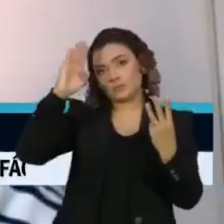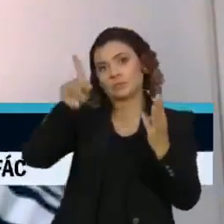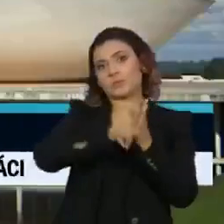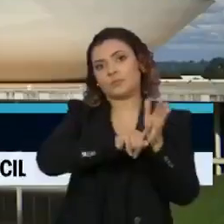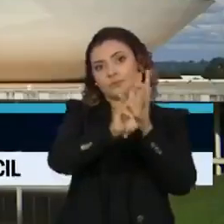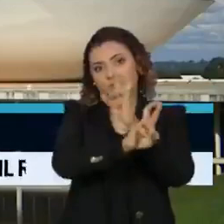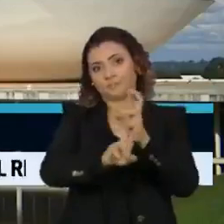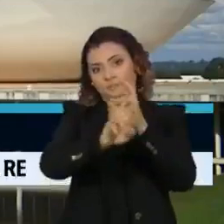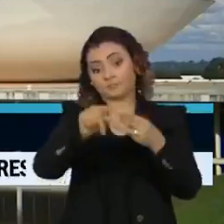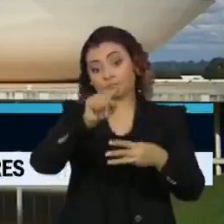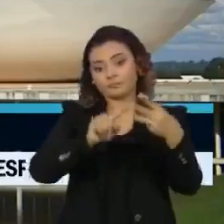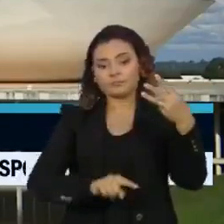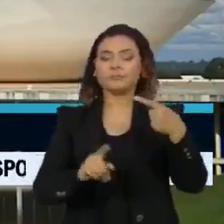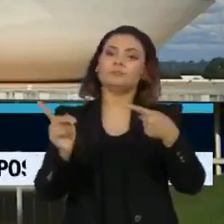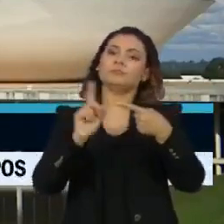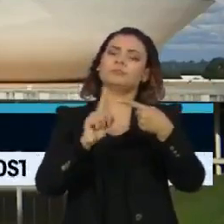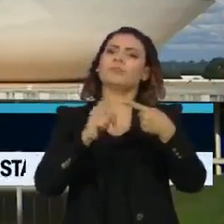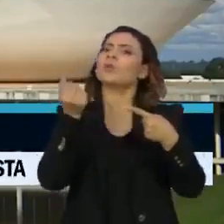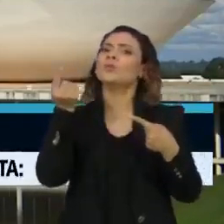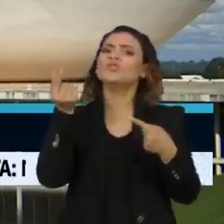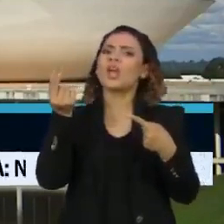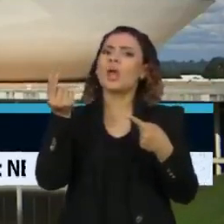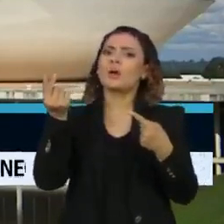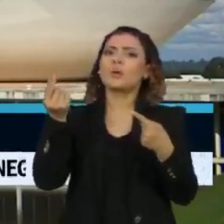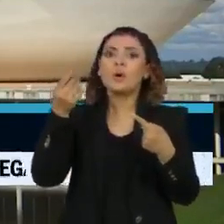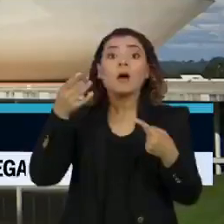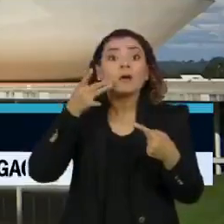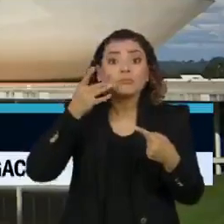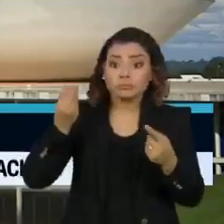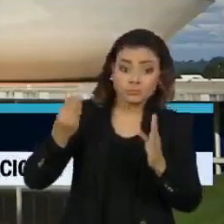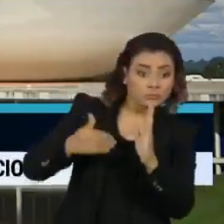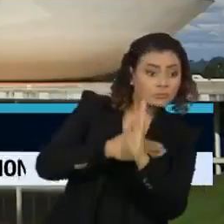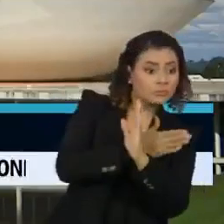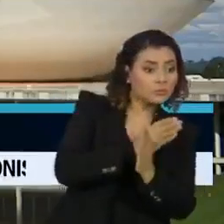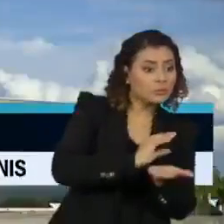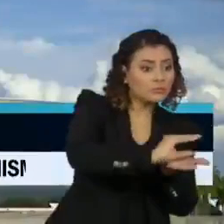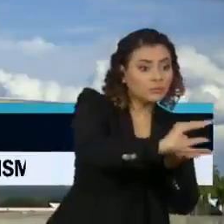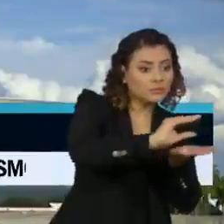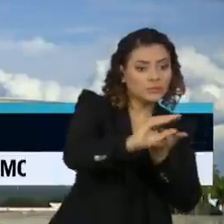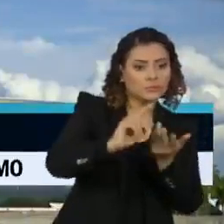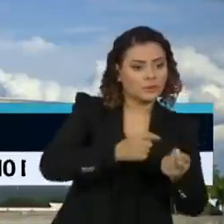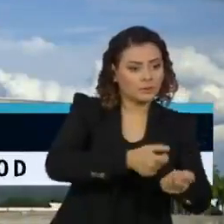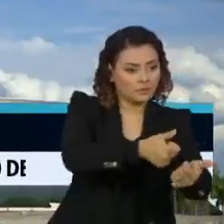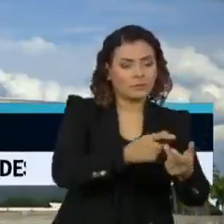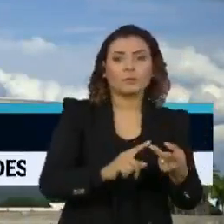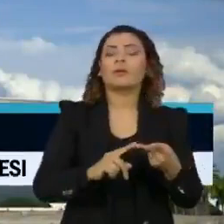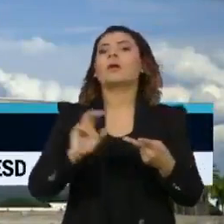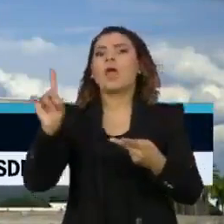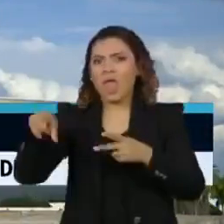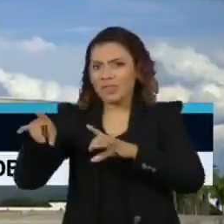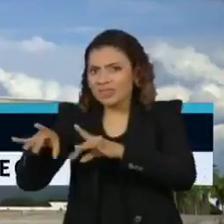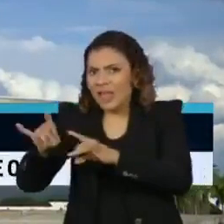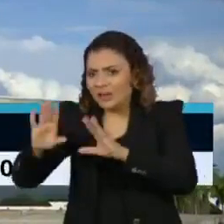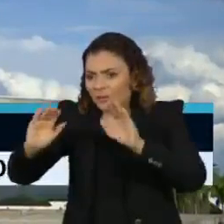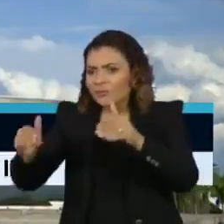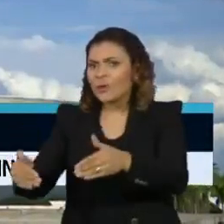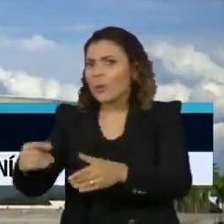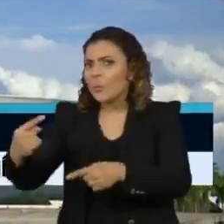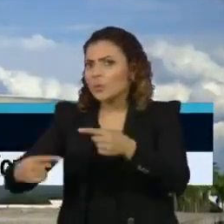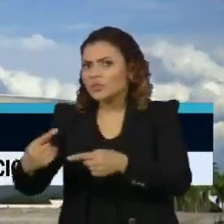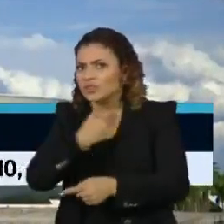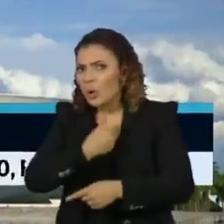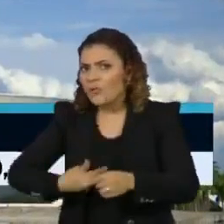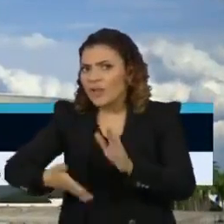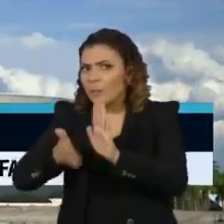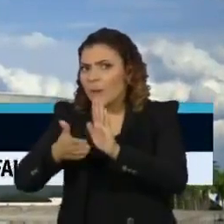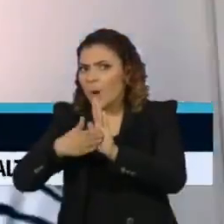investigados. Se a destinação do dinheiro foi impessoal, se atendeu a critérios técnicos com base em políticas públicas e